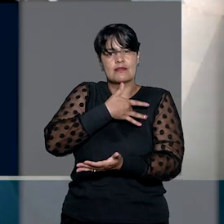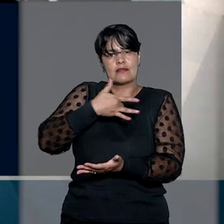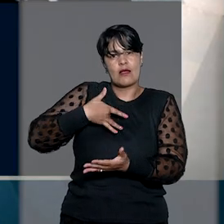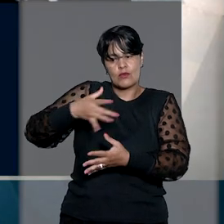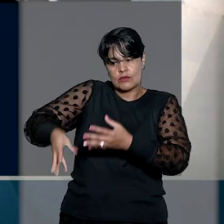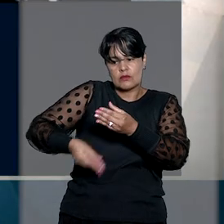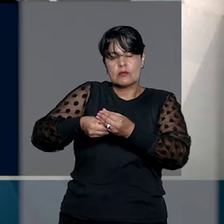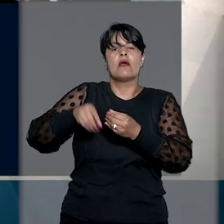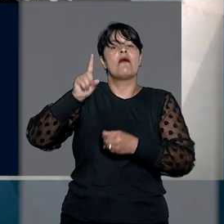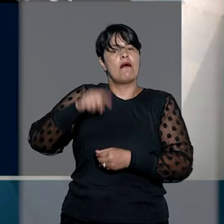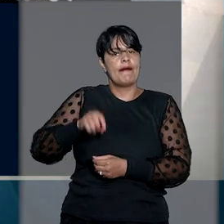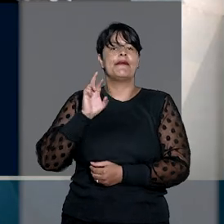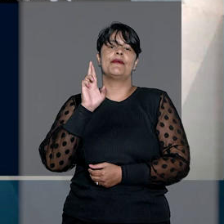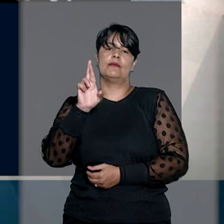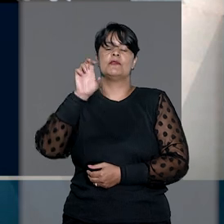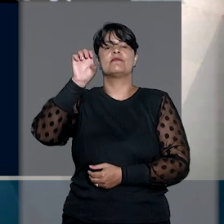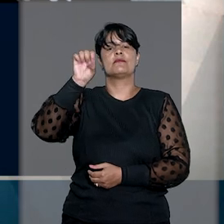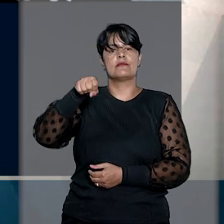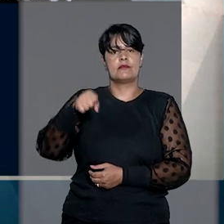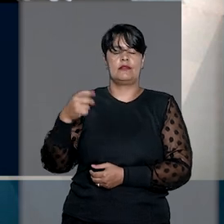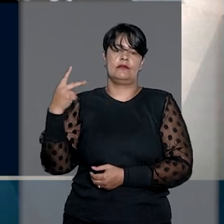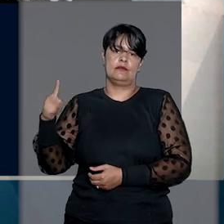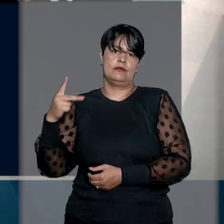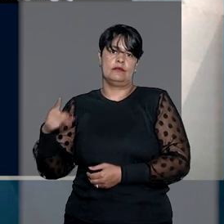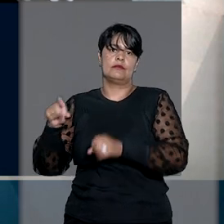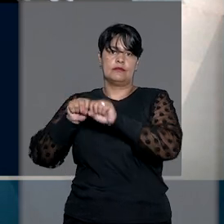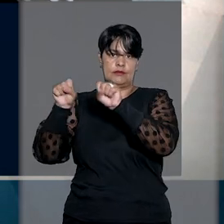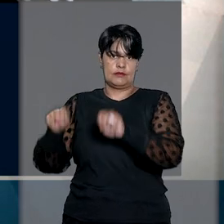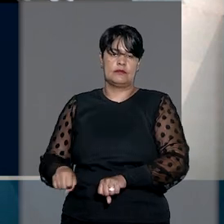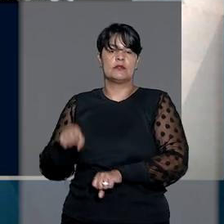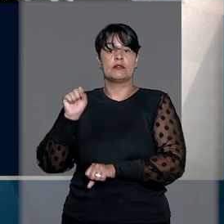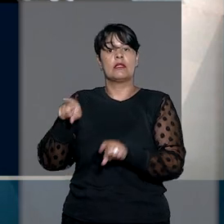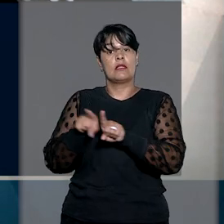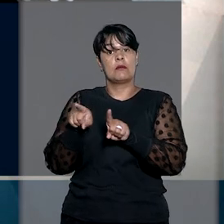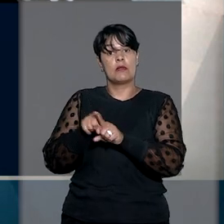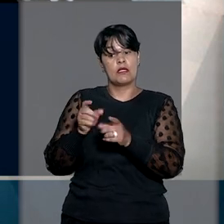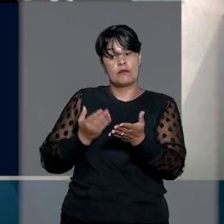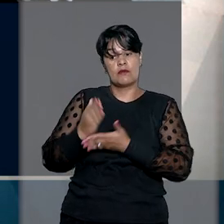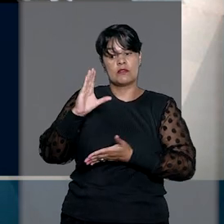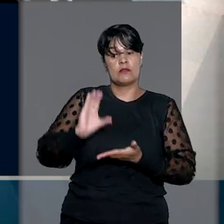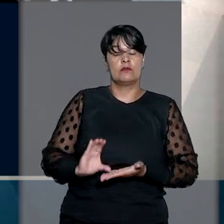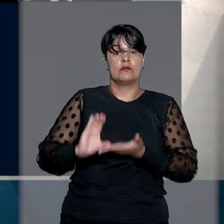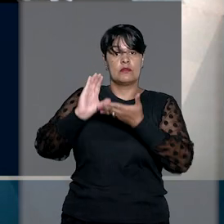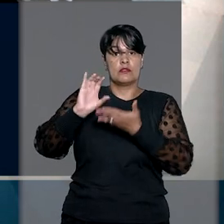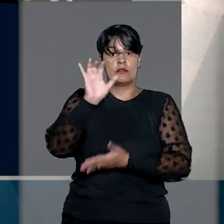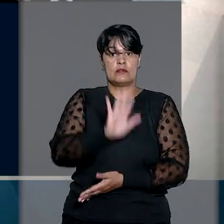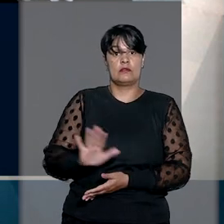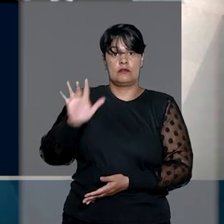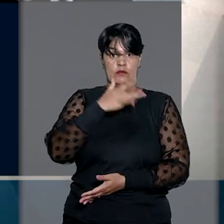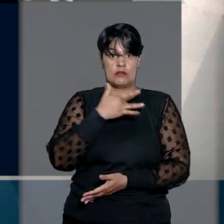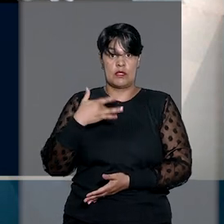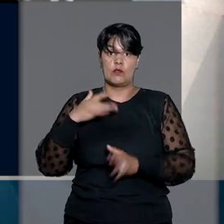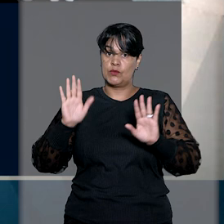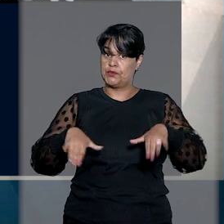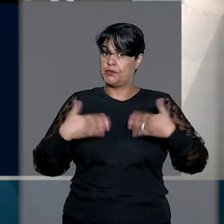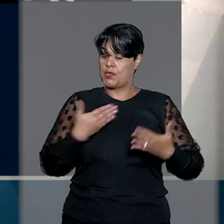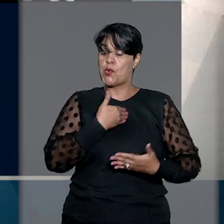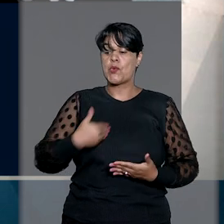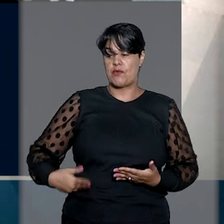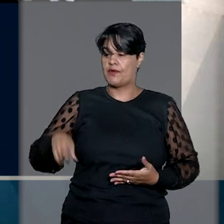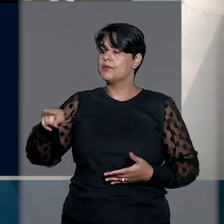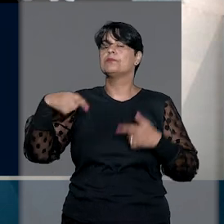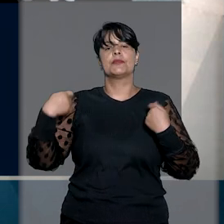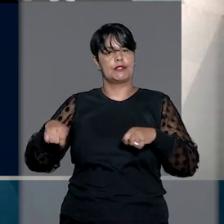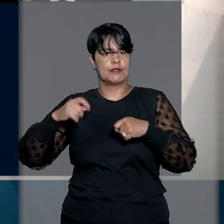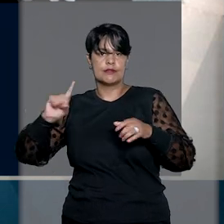é competência da Direção Nacional do Sistema com a aprovação do Conselho Nacional de Saúde. Por isso, a União deve compor o